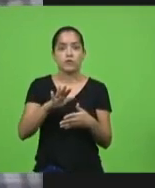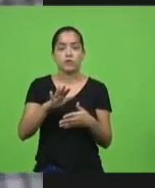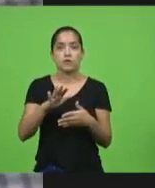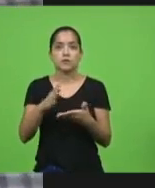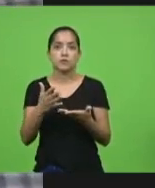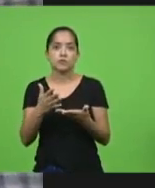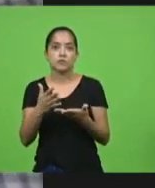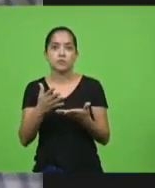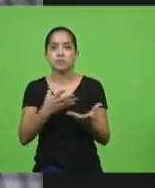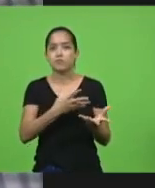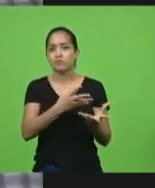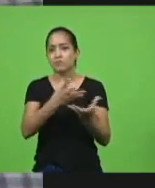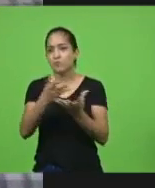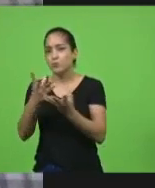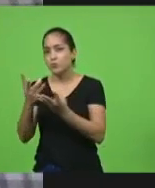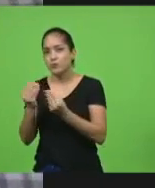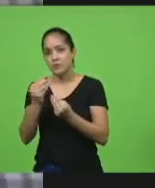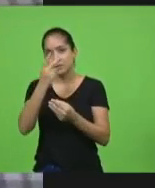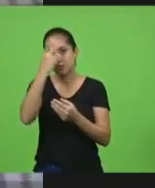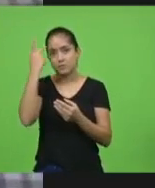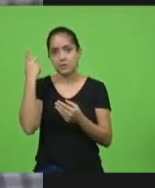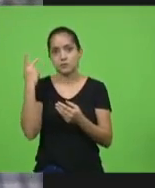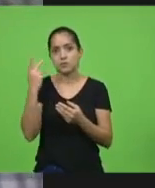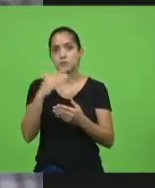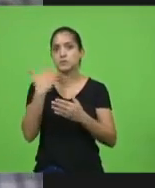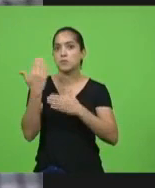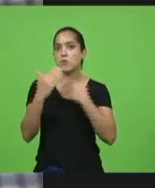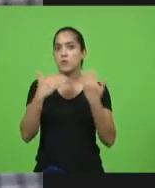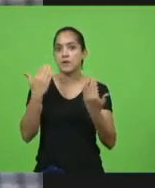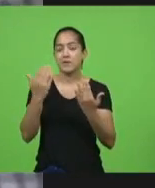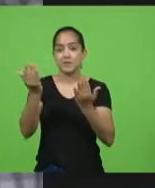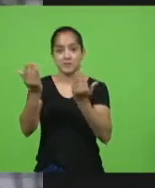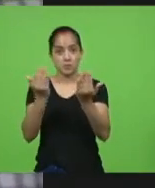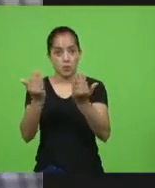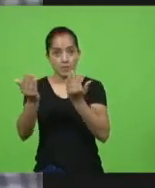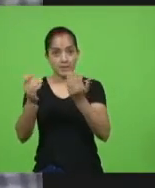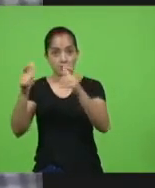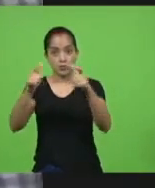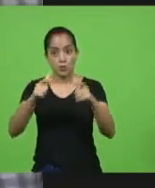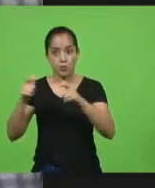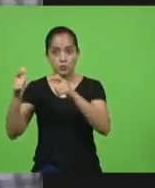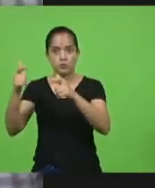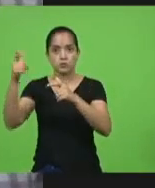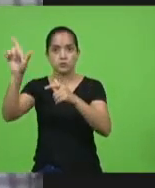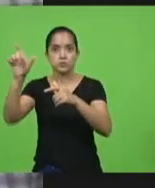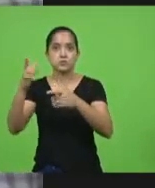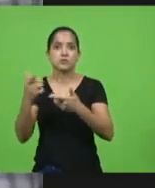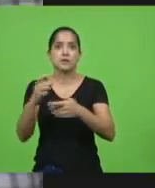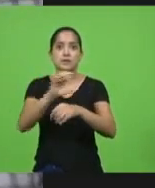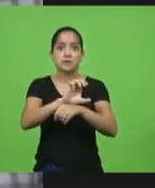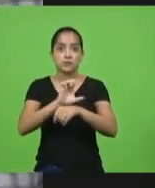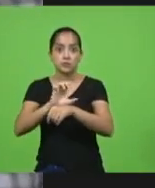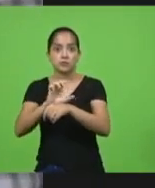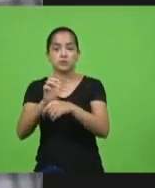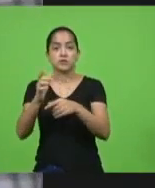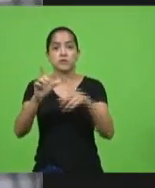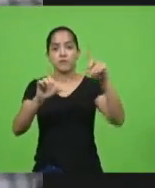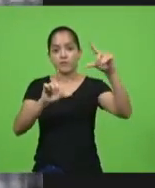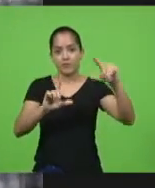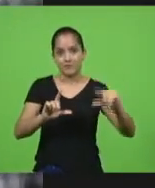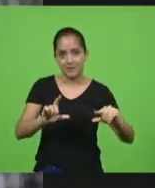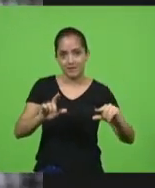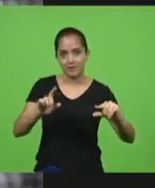muitas vidas, mas comparado com outros locais, com outros estados, foram menos do que nesses